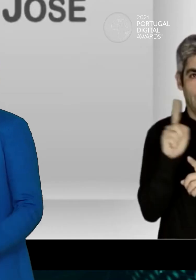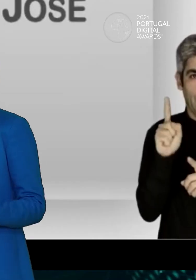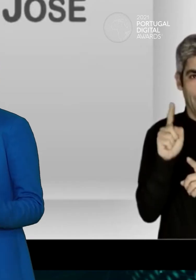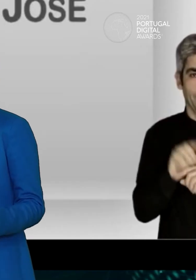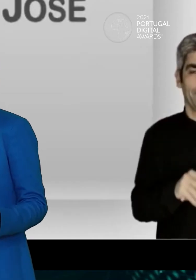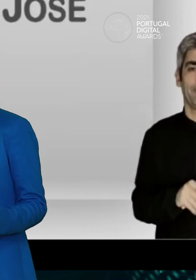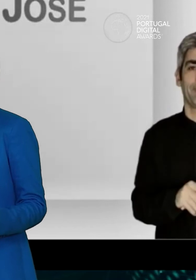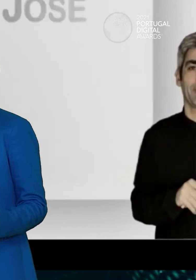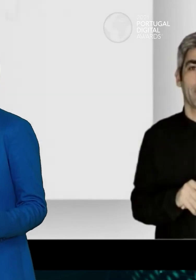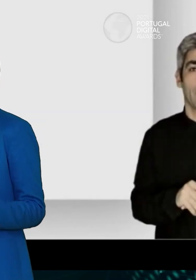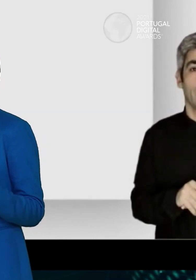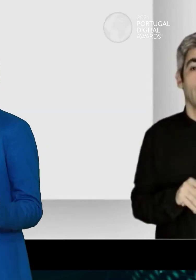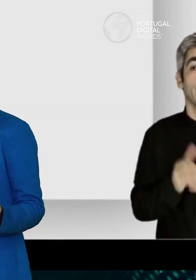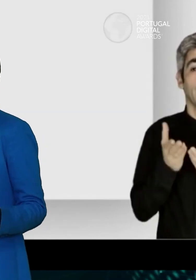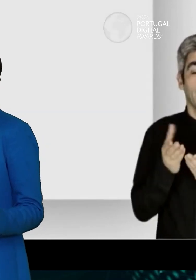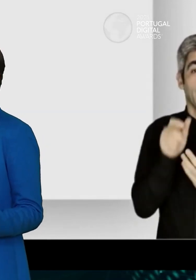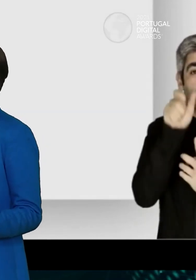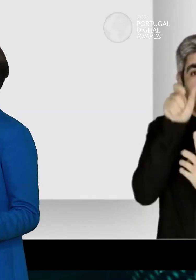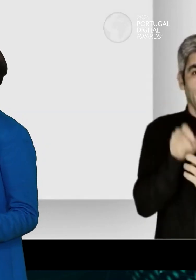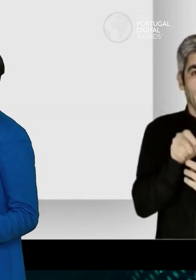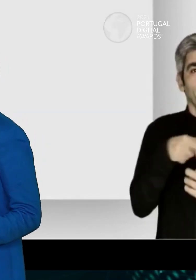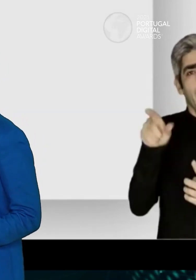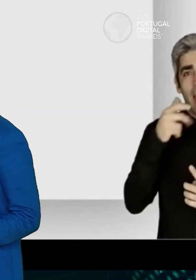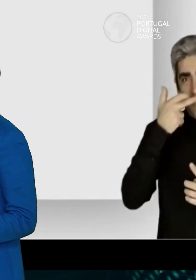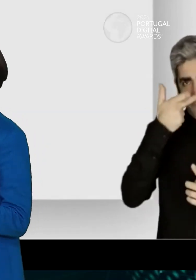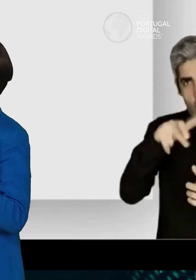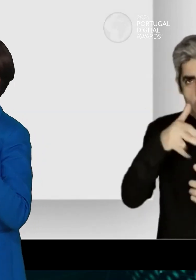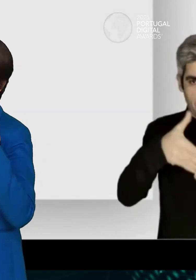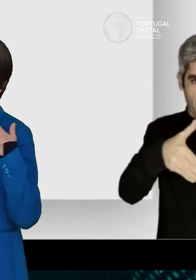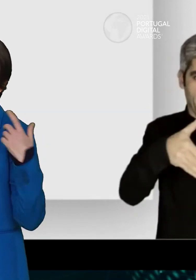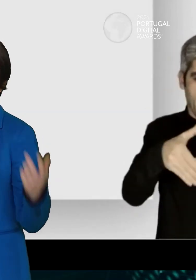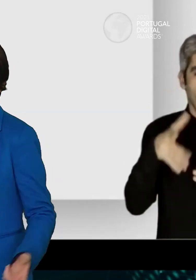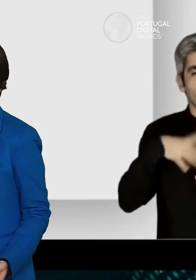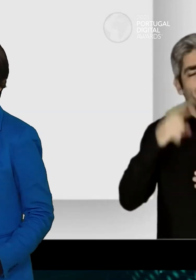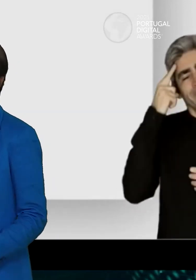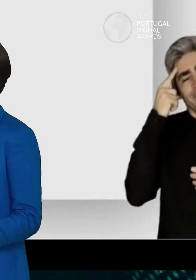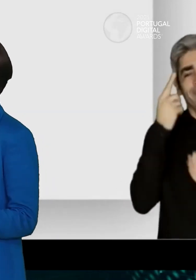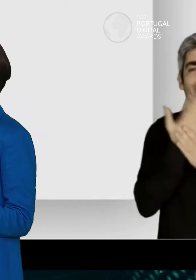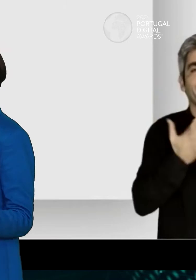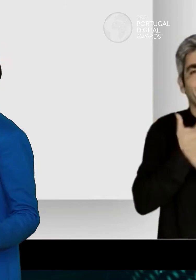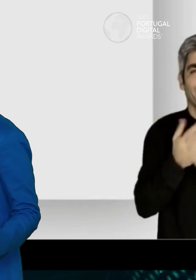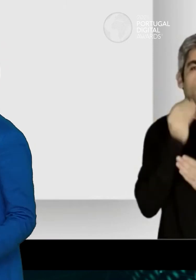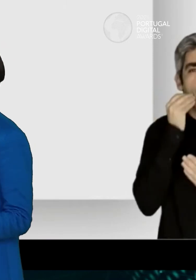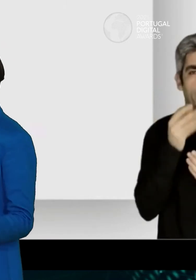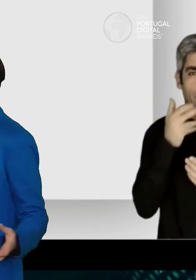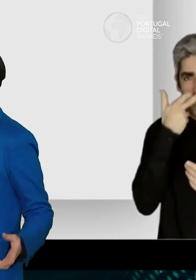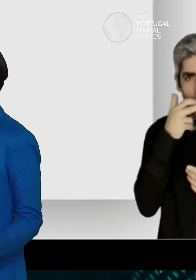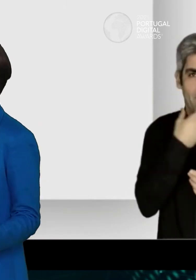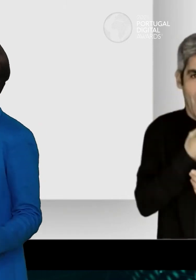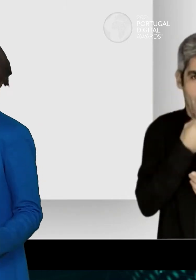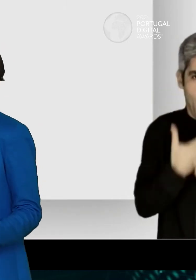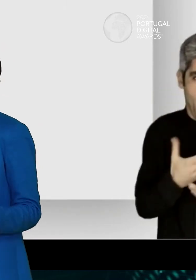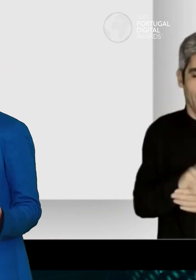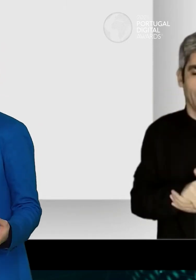A segurança social tem de articular com entidades estrangeiras, com a Caixa Geral de Aposentações, para reconstituir toda a